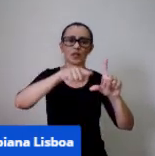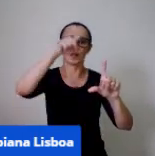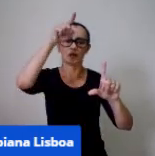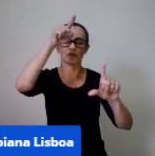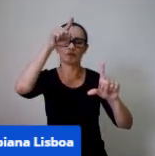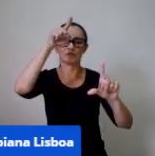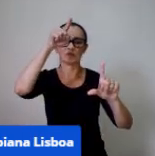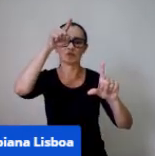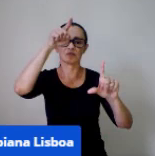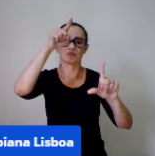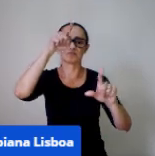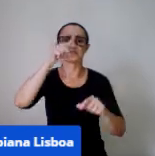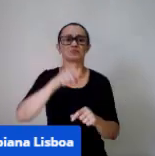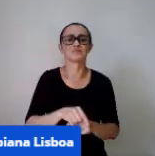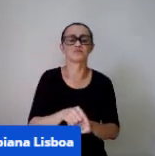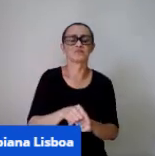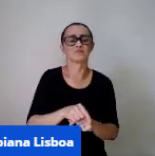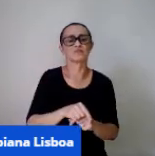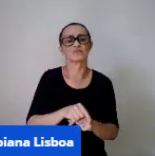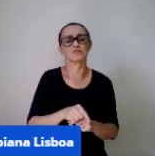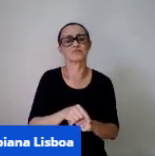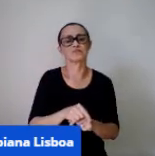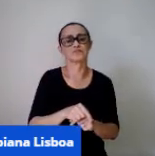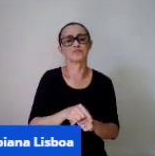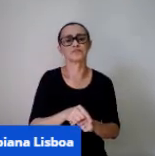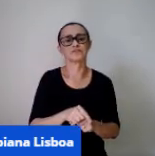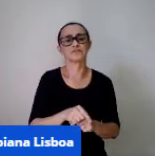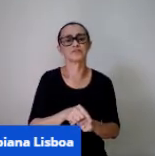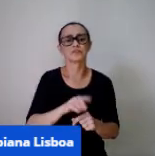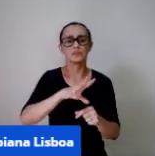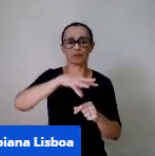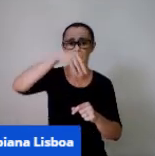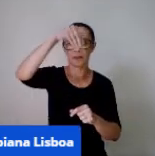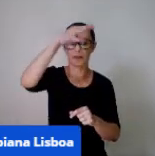muito rico pra gente ok? próximo por favor